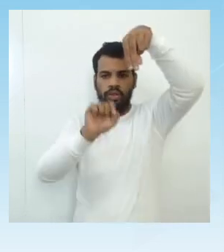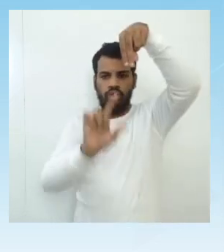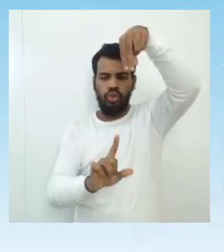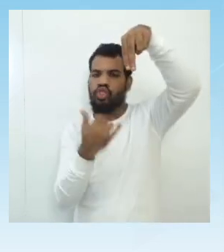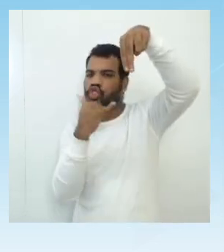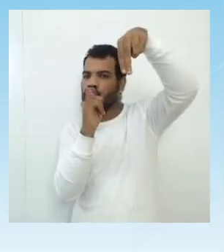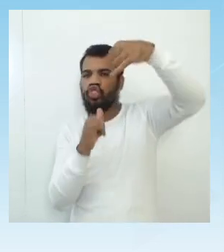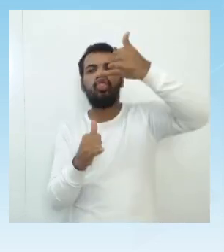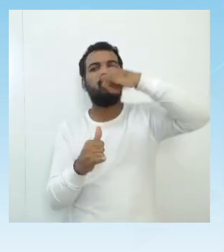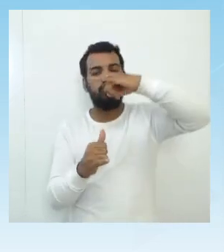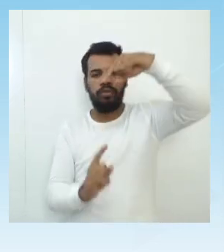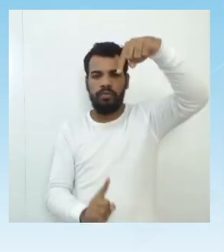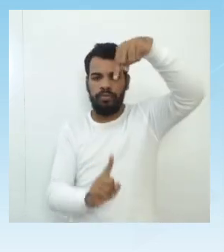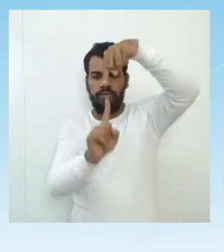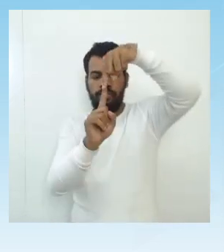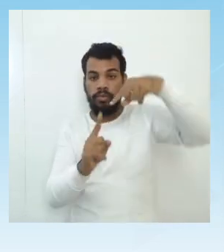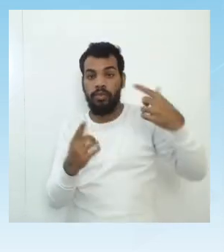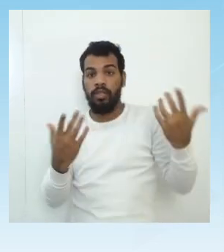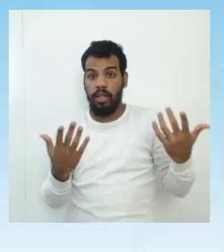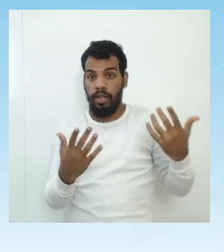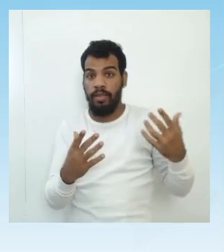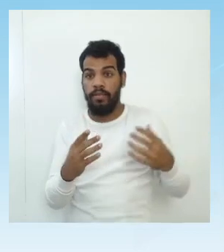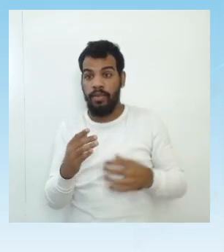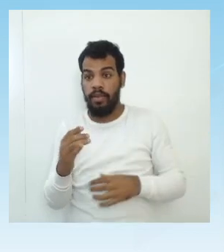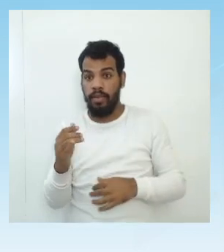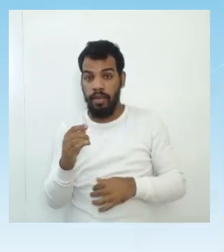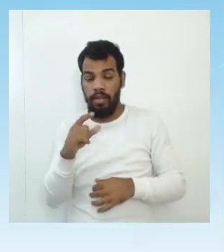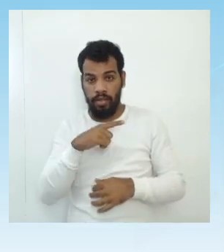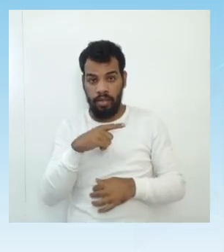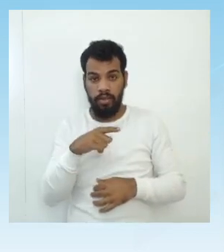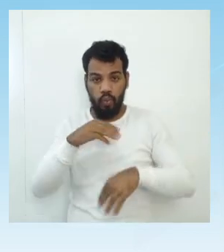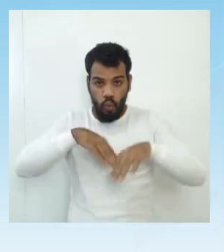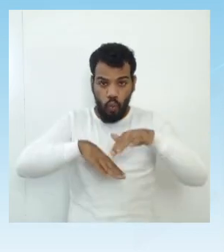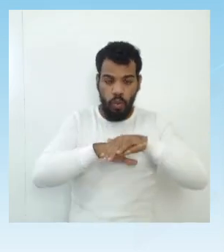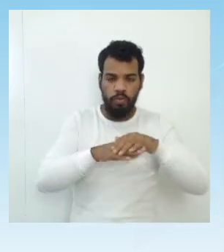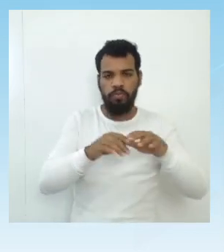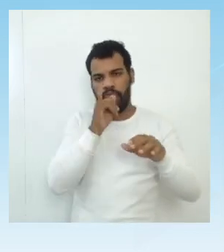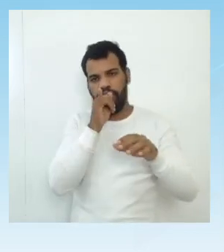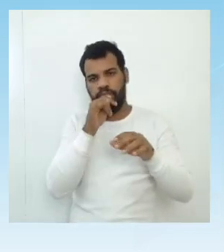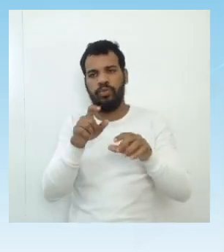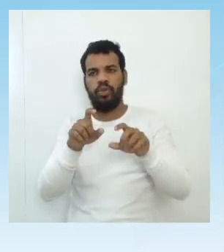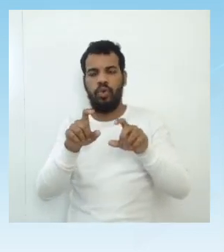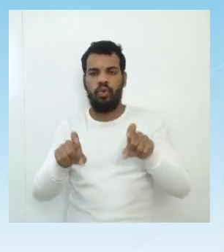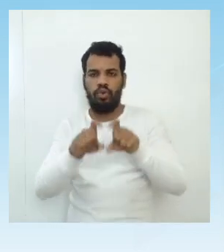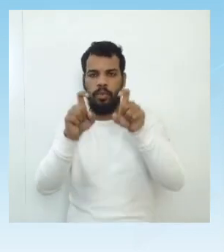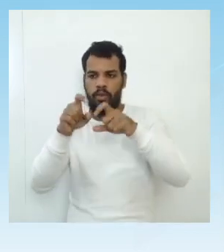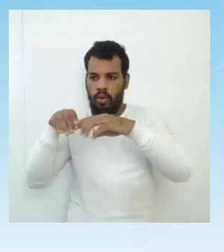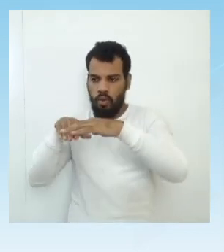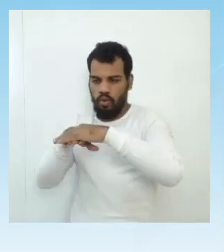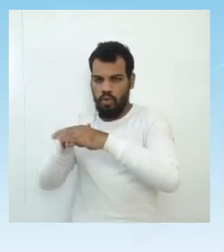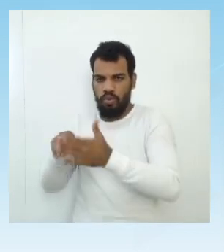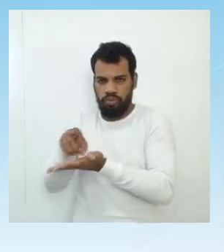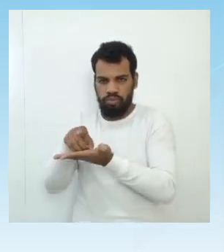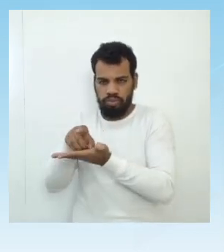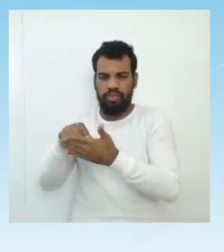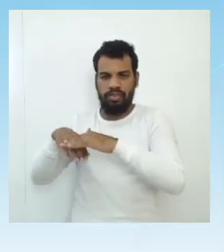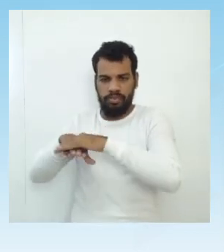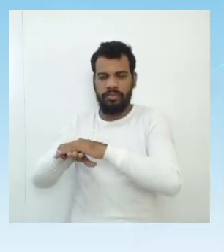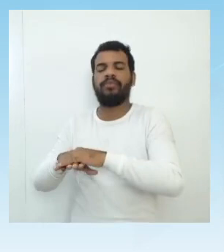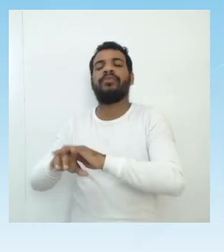gravação magnética nos discos rígidos, isso de computadores, se dá por meio da